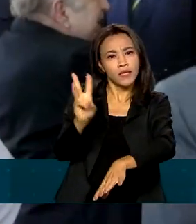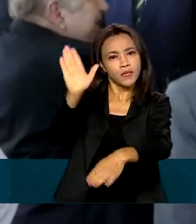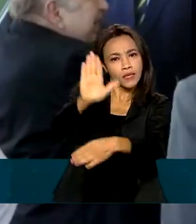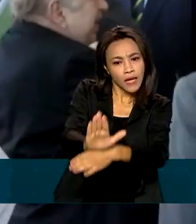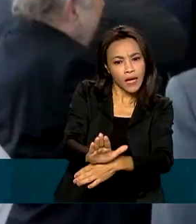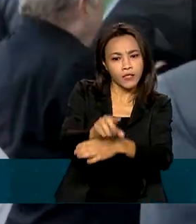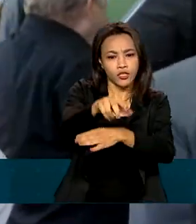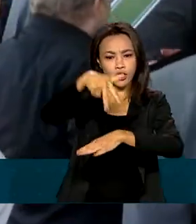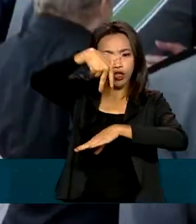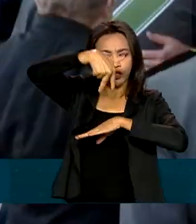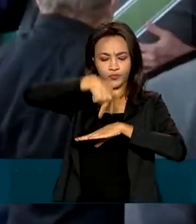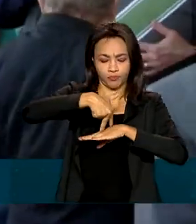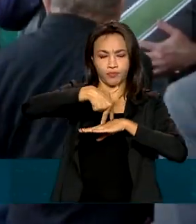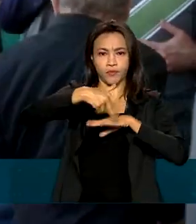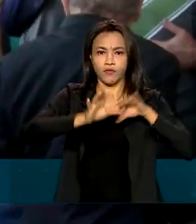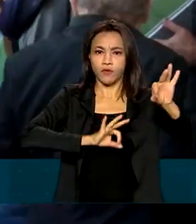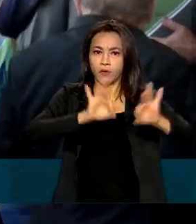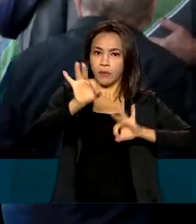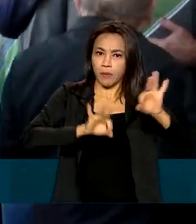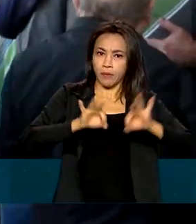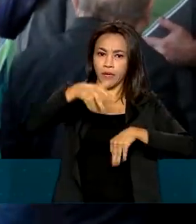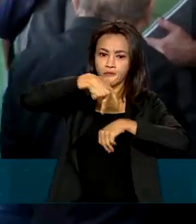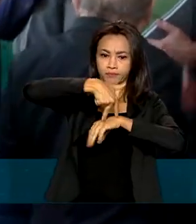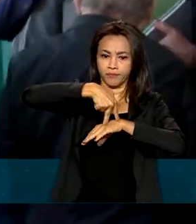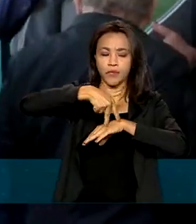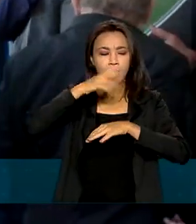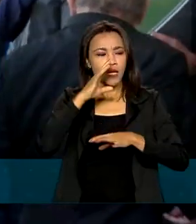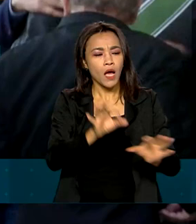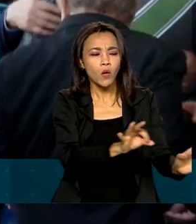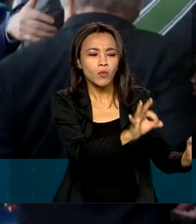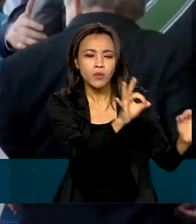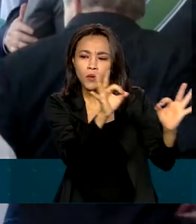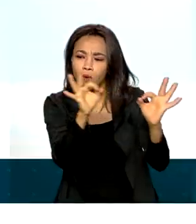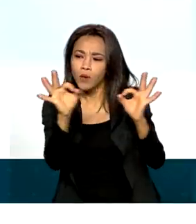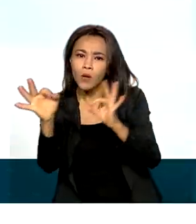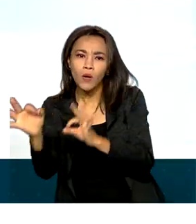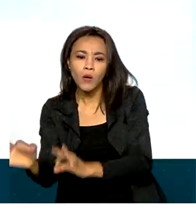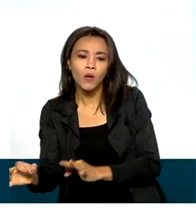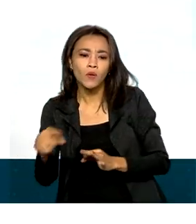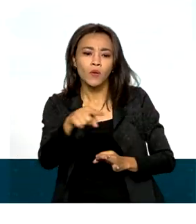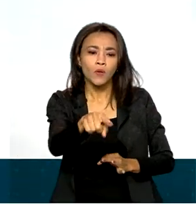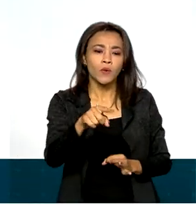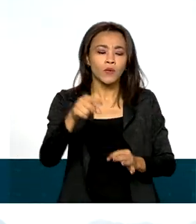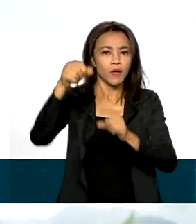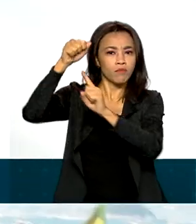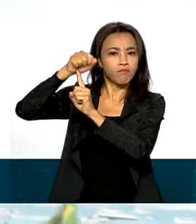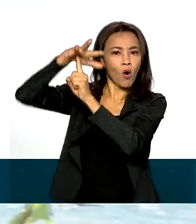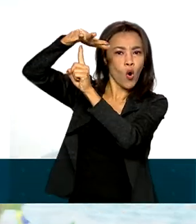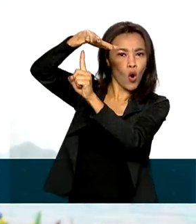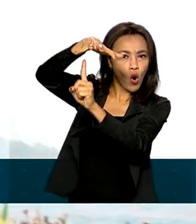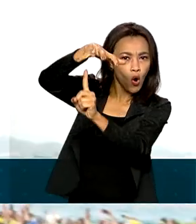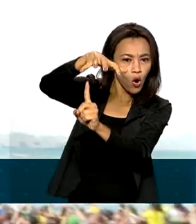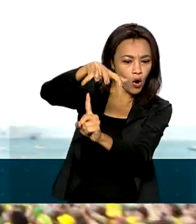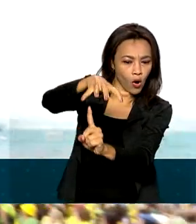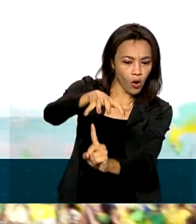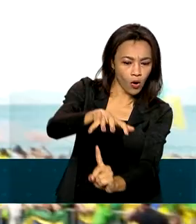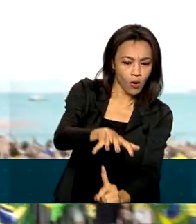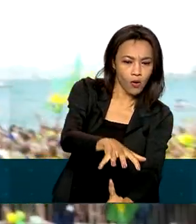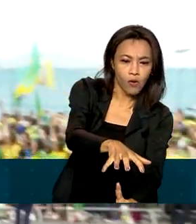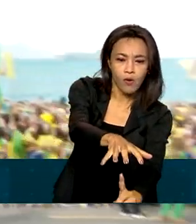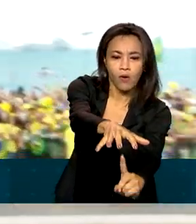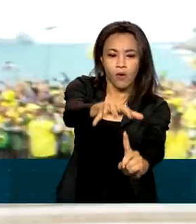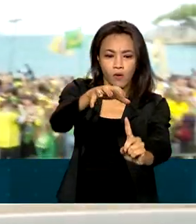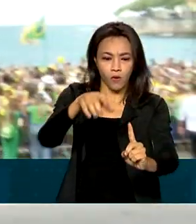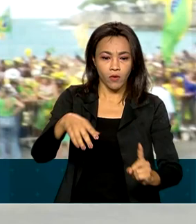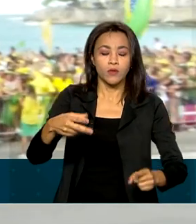Do alto do palanque, montado na Avenida Atlântica, ele acompanhou uma demonstração de saltos de paraquedistas das equipes Cometas do